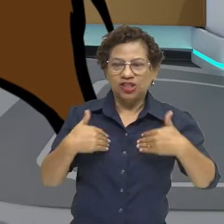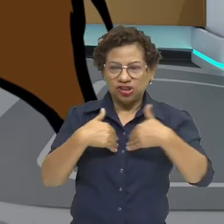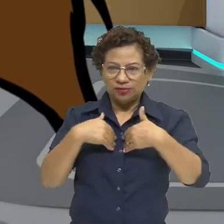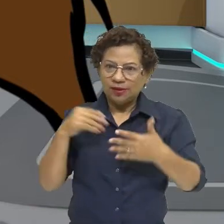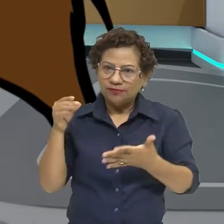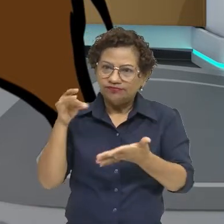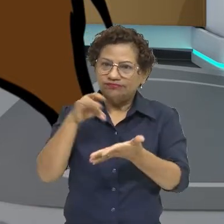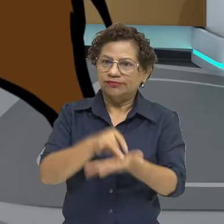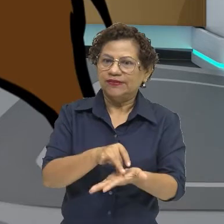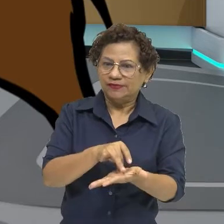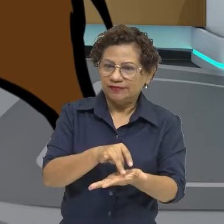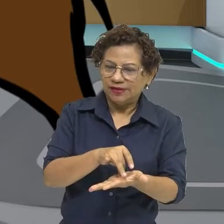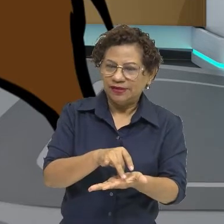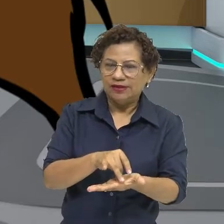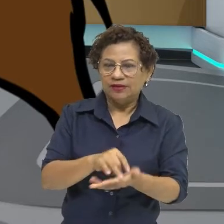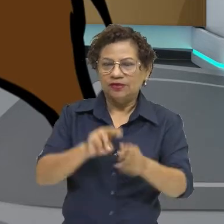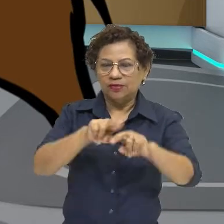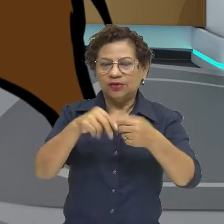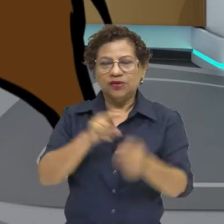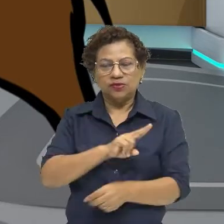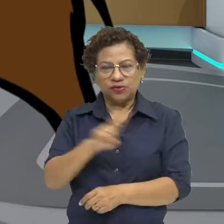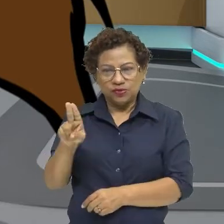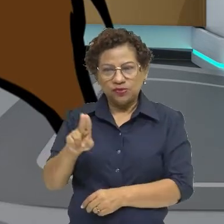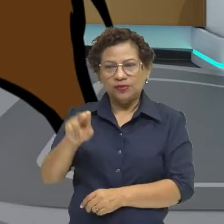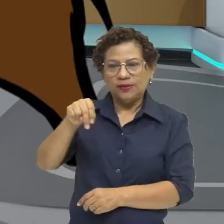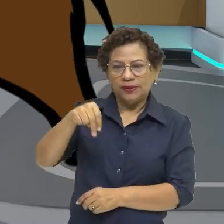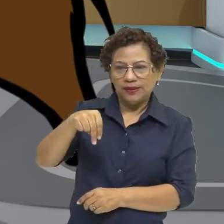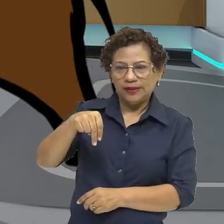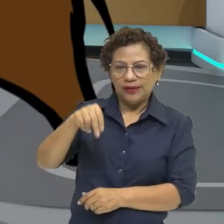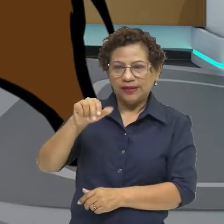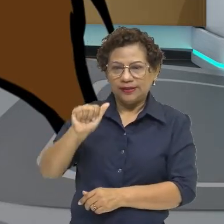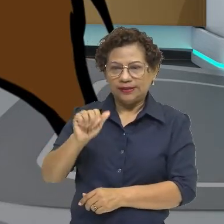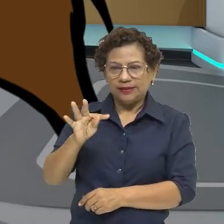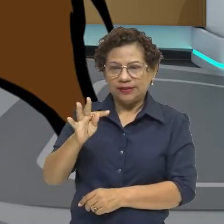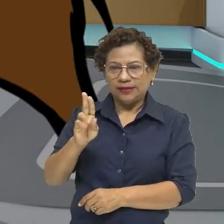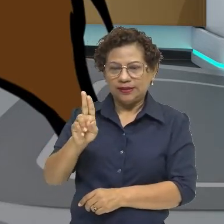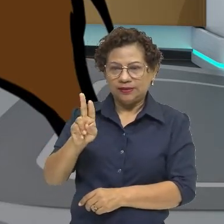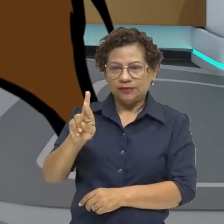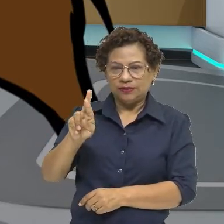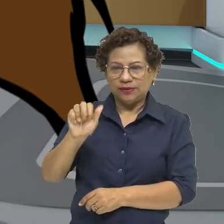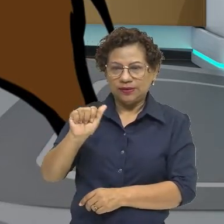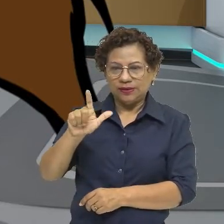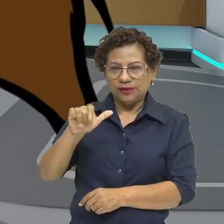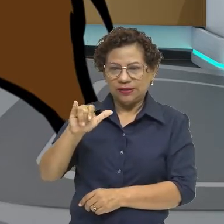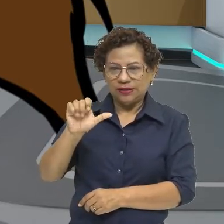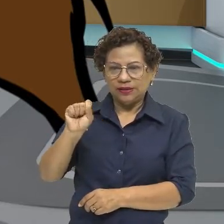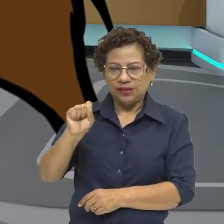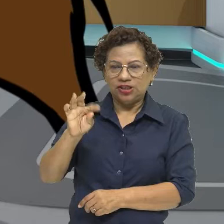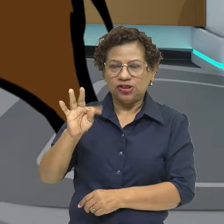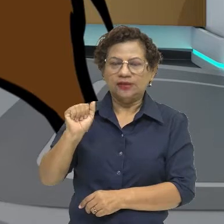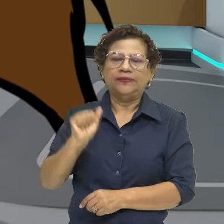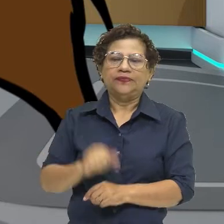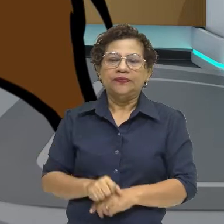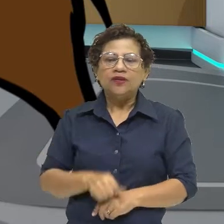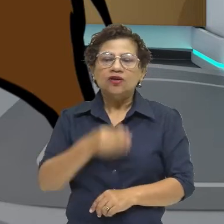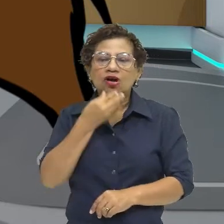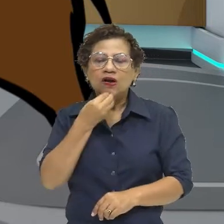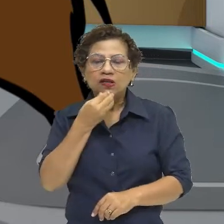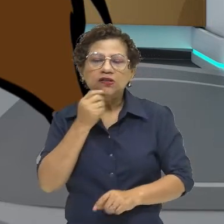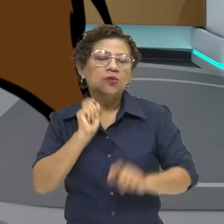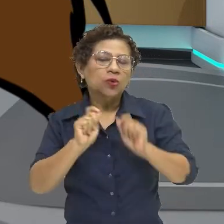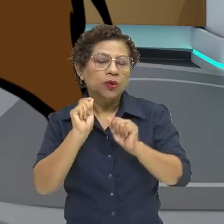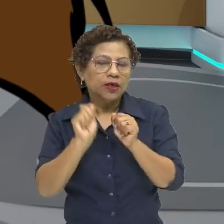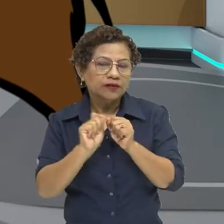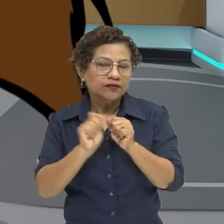pintura naturalista, tá? Então, esse homem, para fazer essas pinturas, ele fazia o quê? Ele utilizava